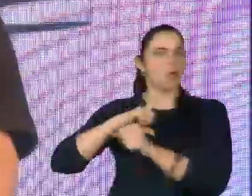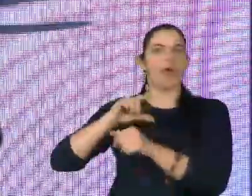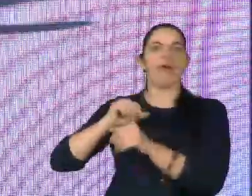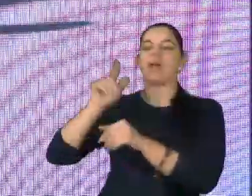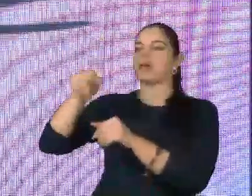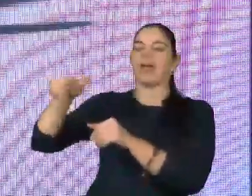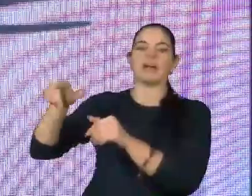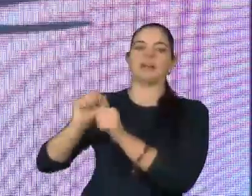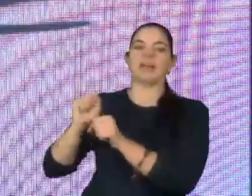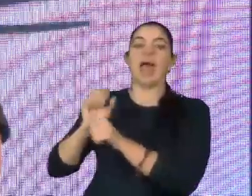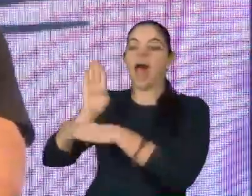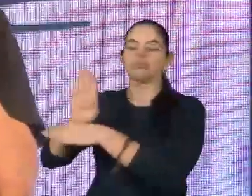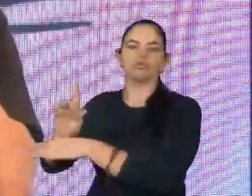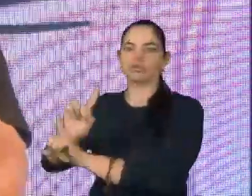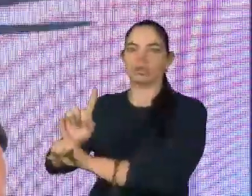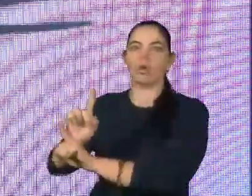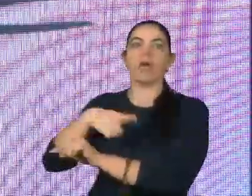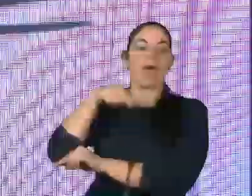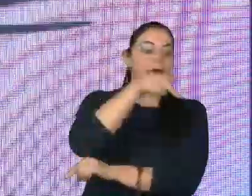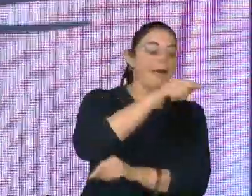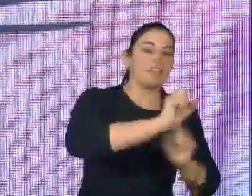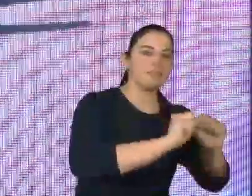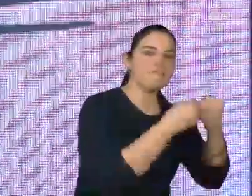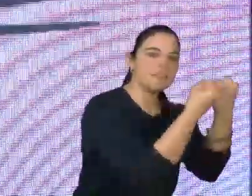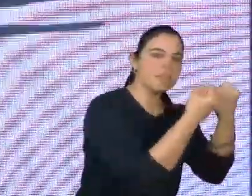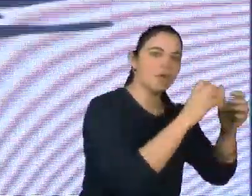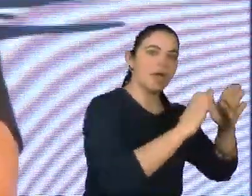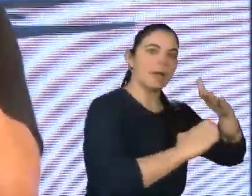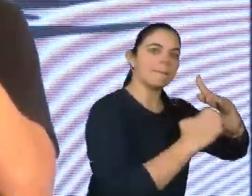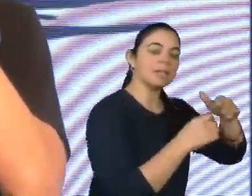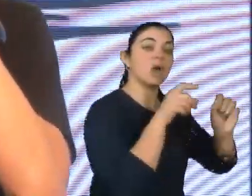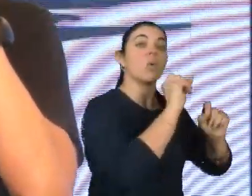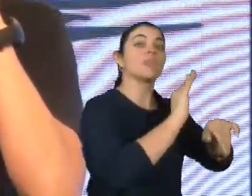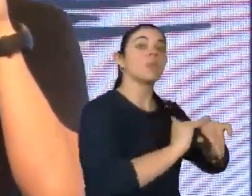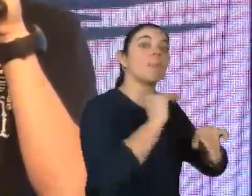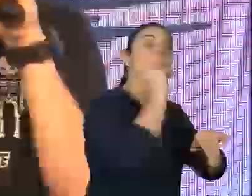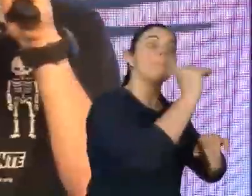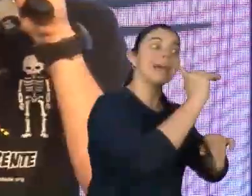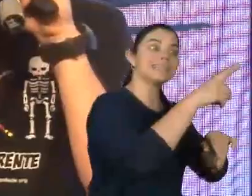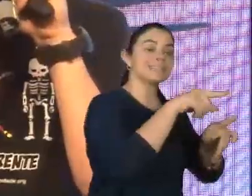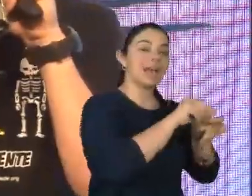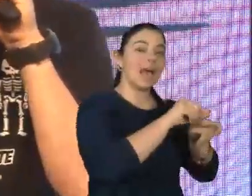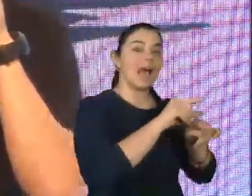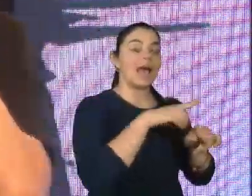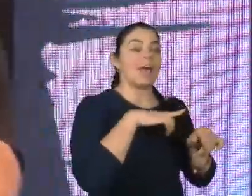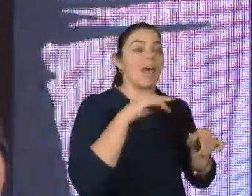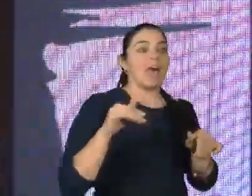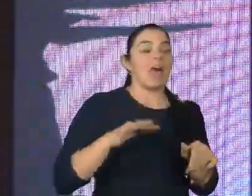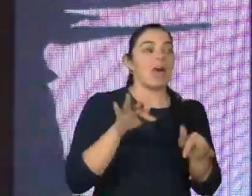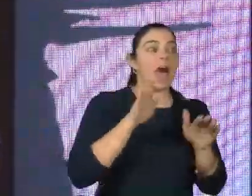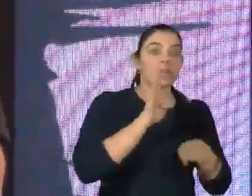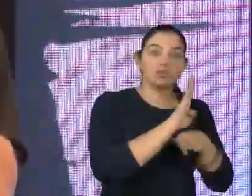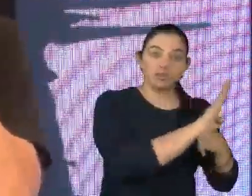assistencialismo, eu estou defendendo por parte das empresas uma migração. Quanto mais filantropia as empresas